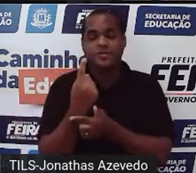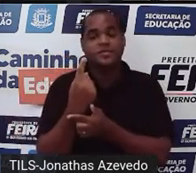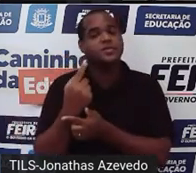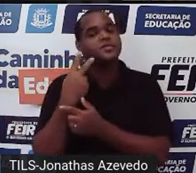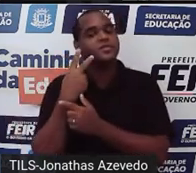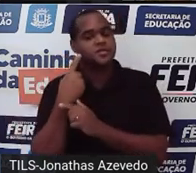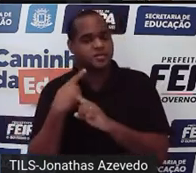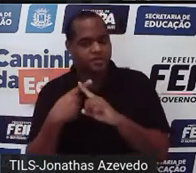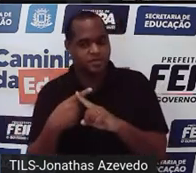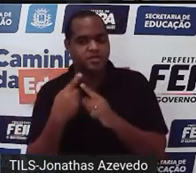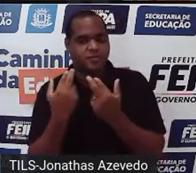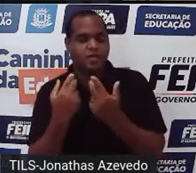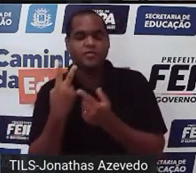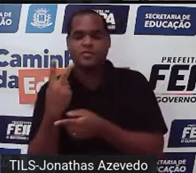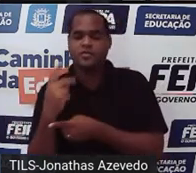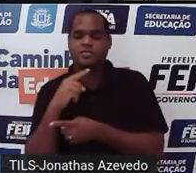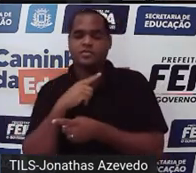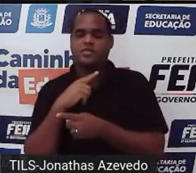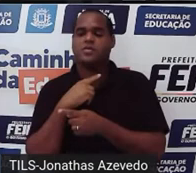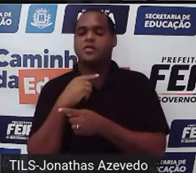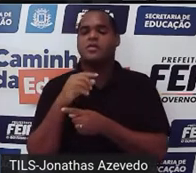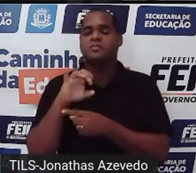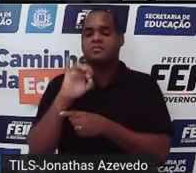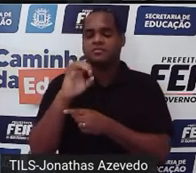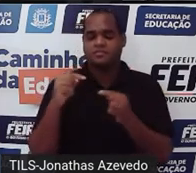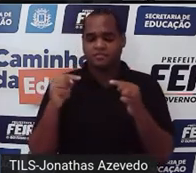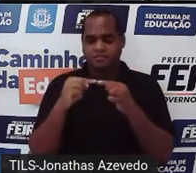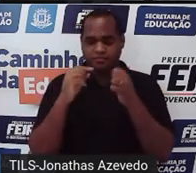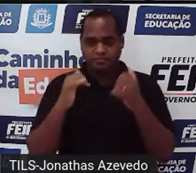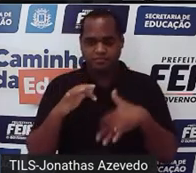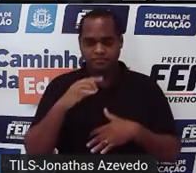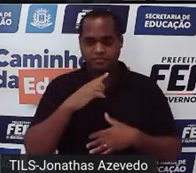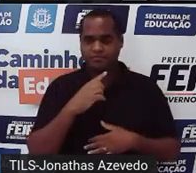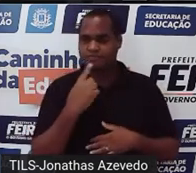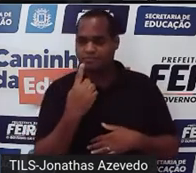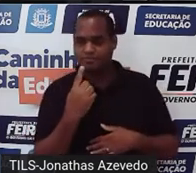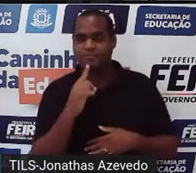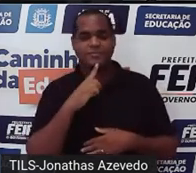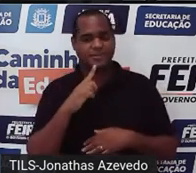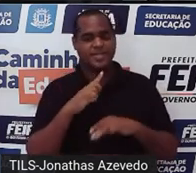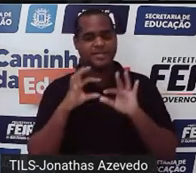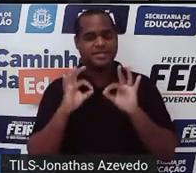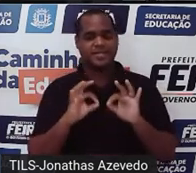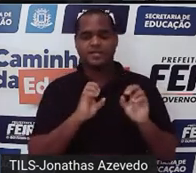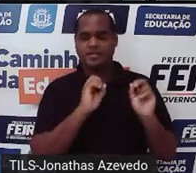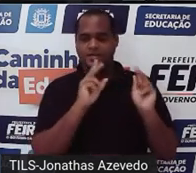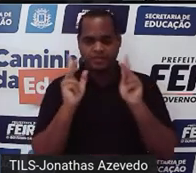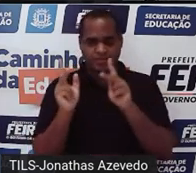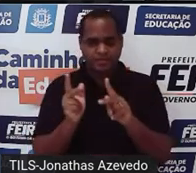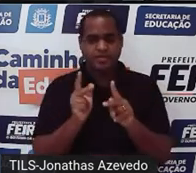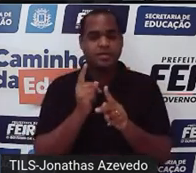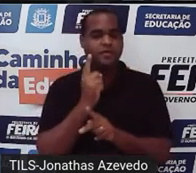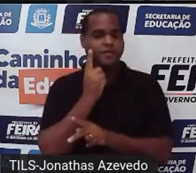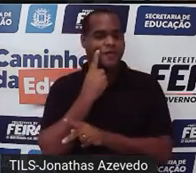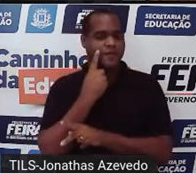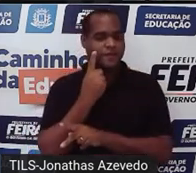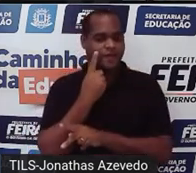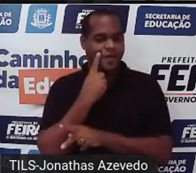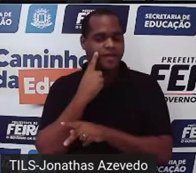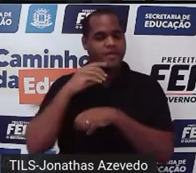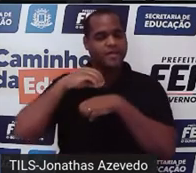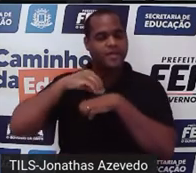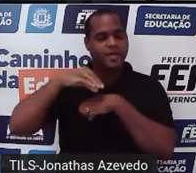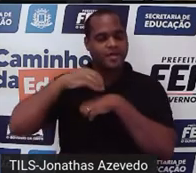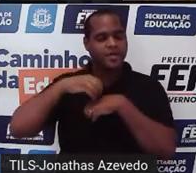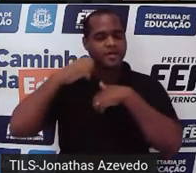é igual a 2 e y é igual a menos 1. Tá bom? Então, está aí. E aí, a gente já trouxe até como uma